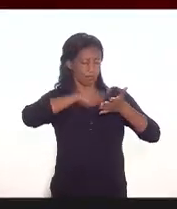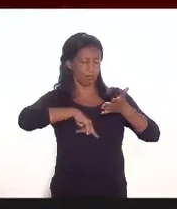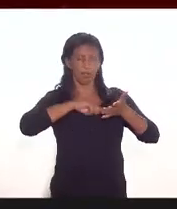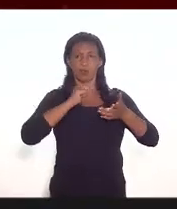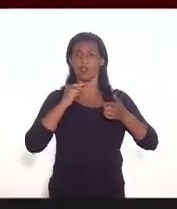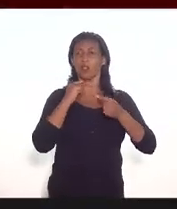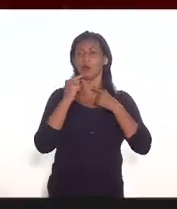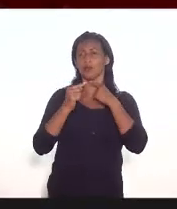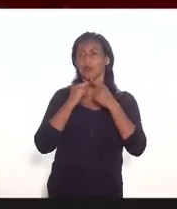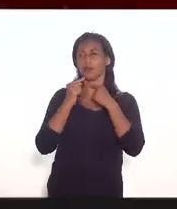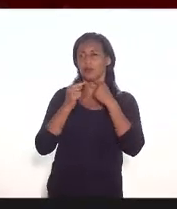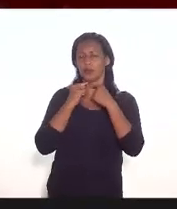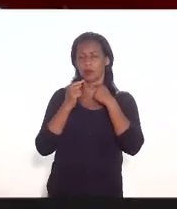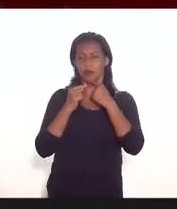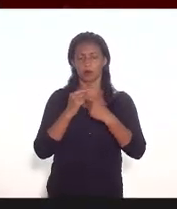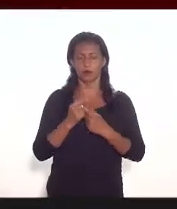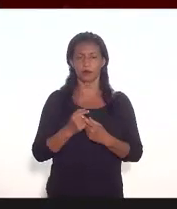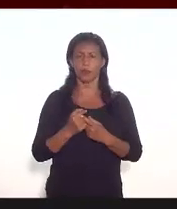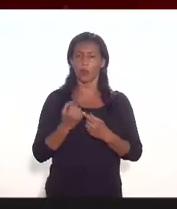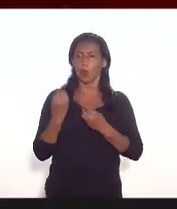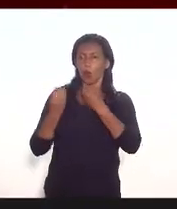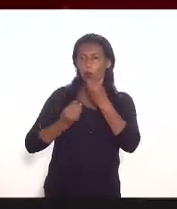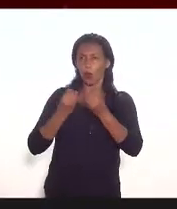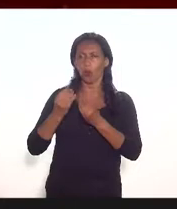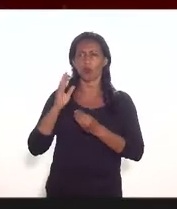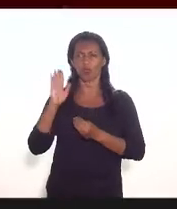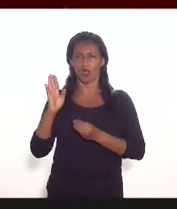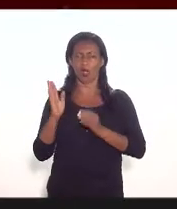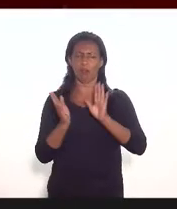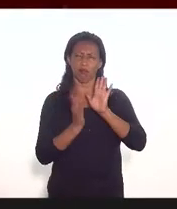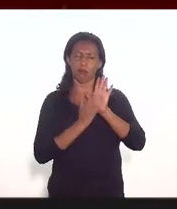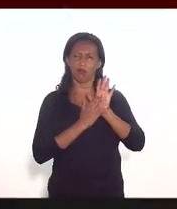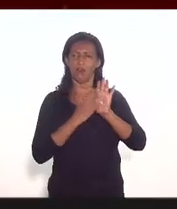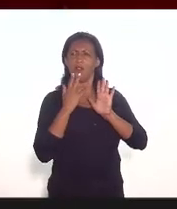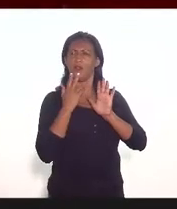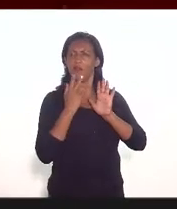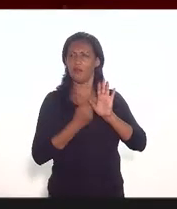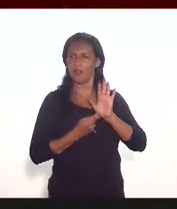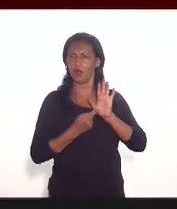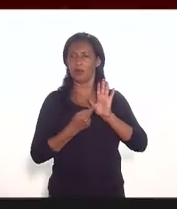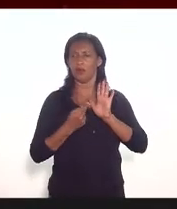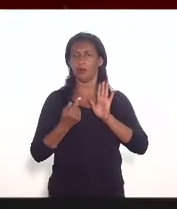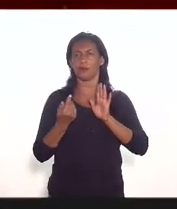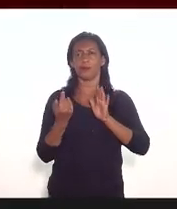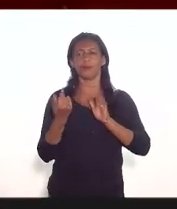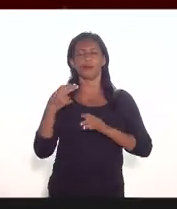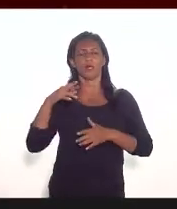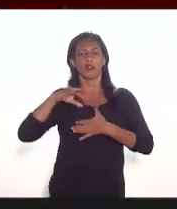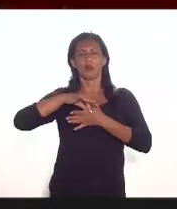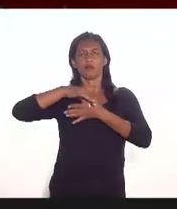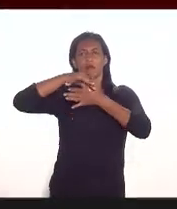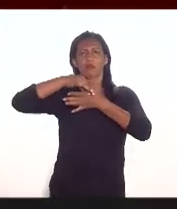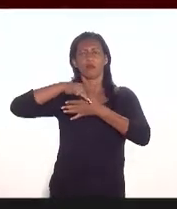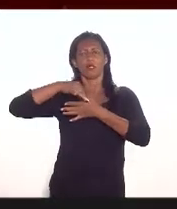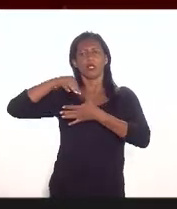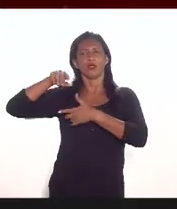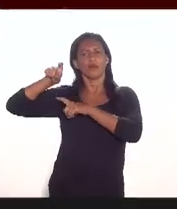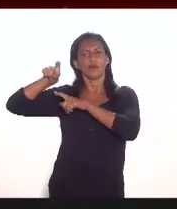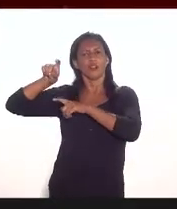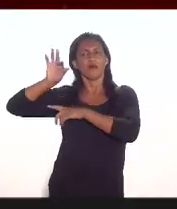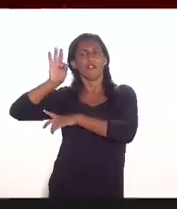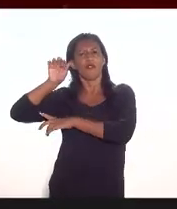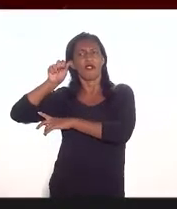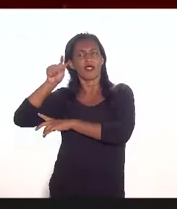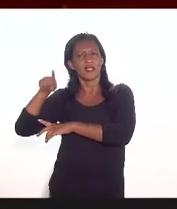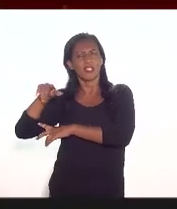dúvida como bem colocou a representante da secretaria de fazenda quando respondendo